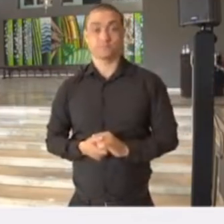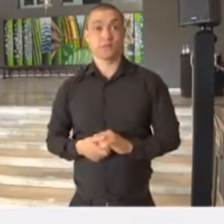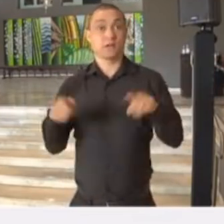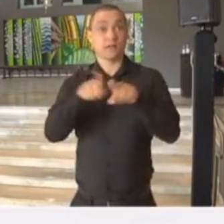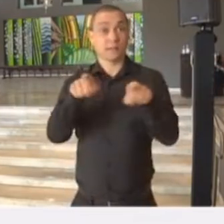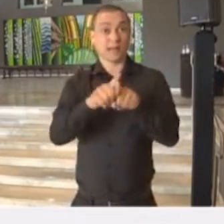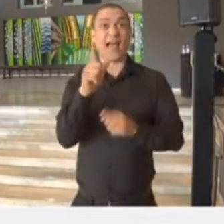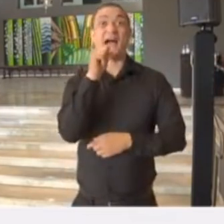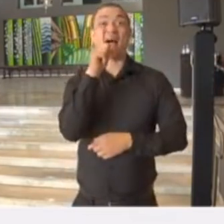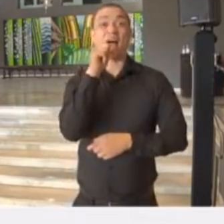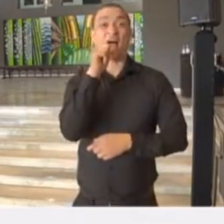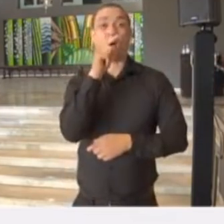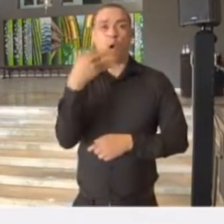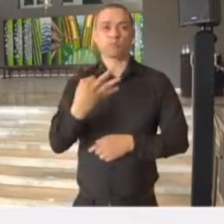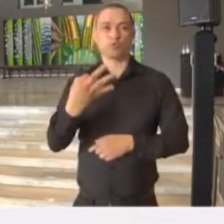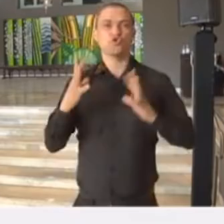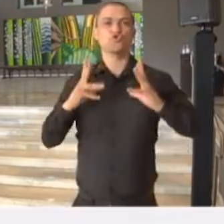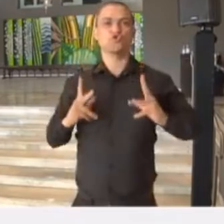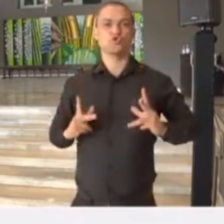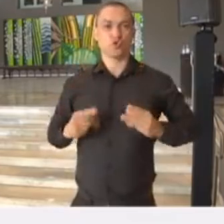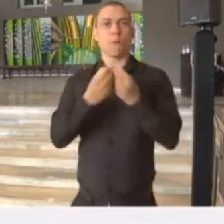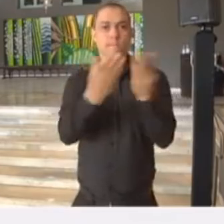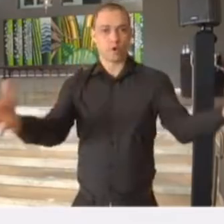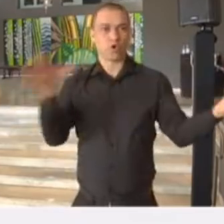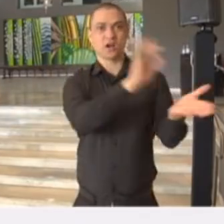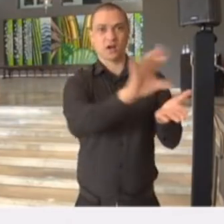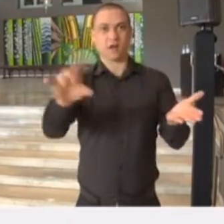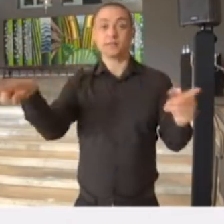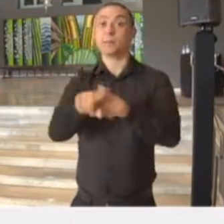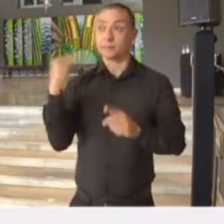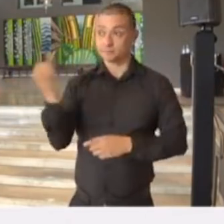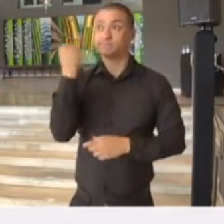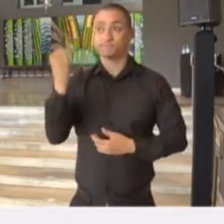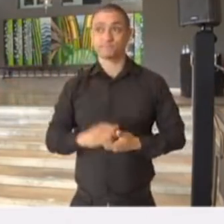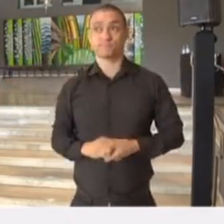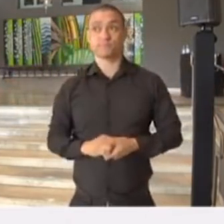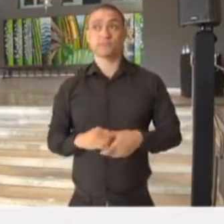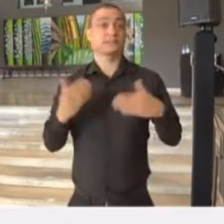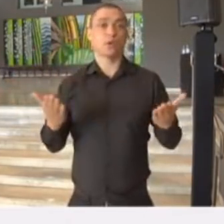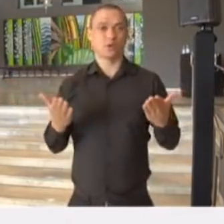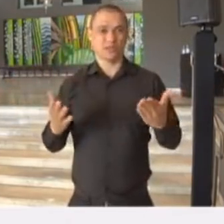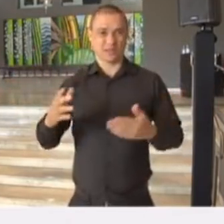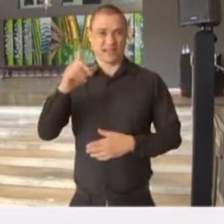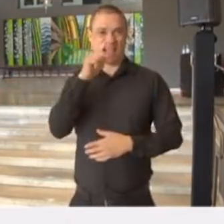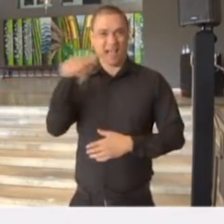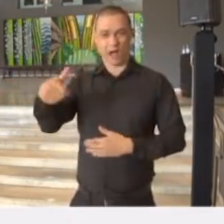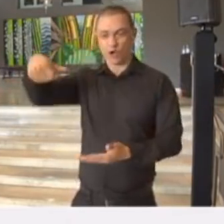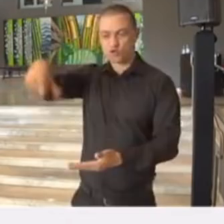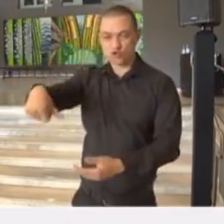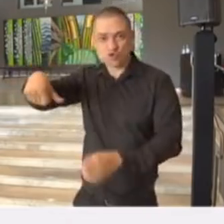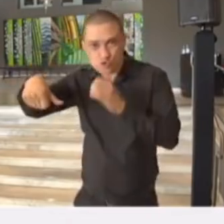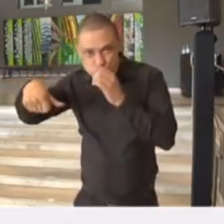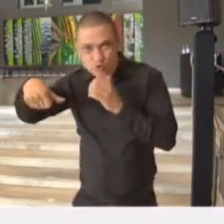Fornecer água potável de modo individualizado, por exemplo, é um protocolo importante, ou seja, o bebedouro, que é comum em escolas